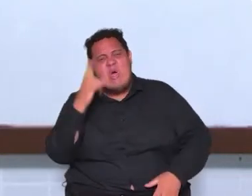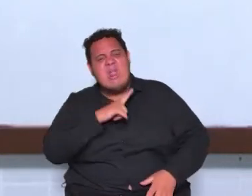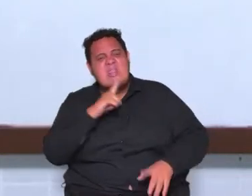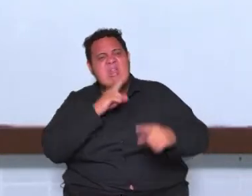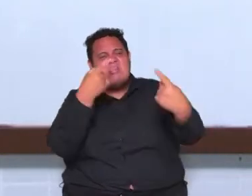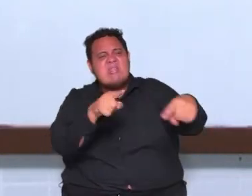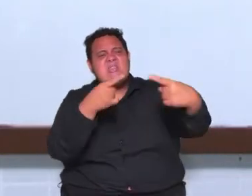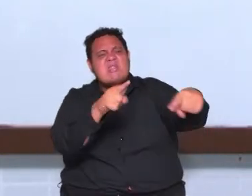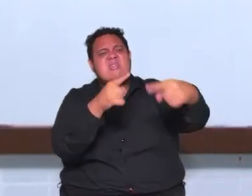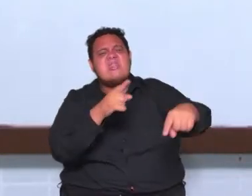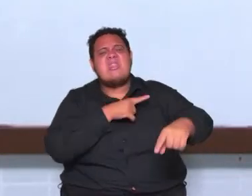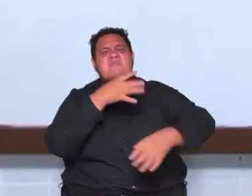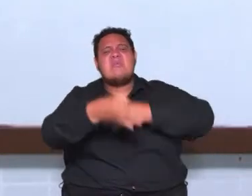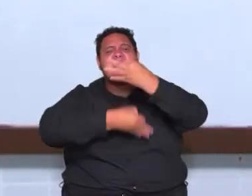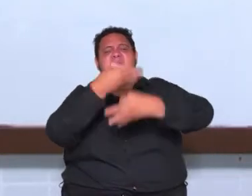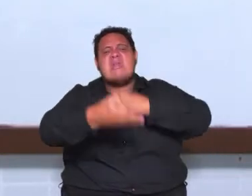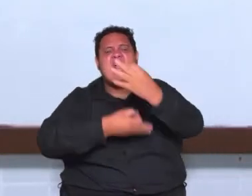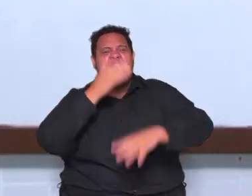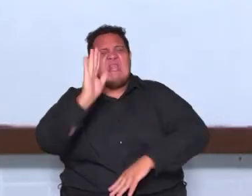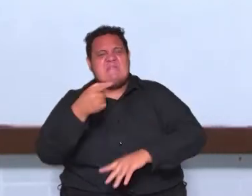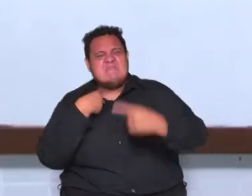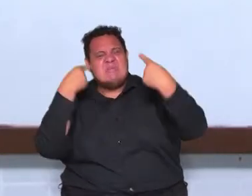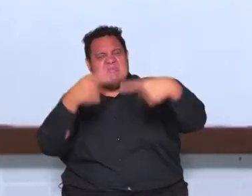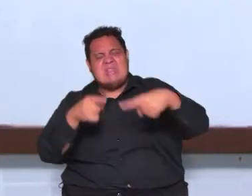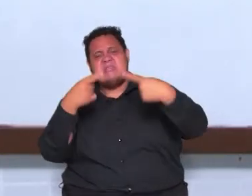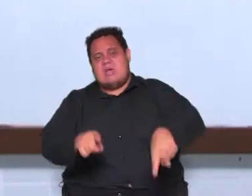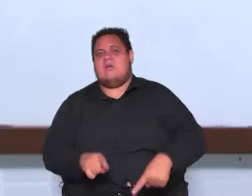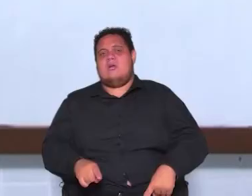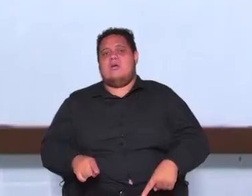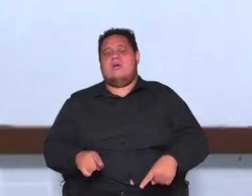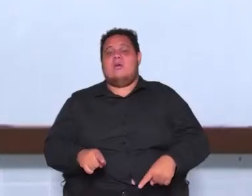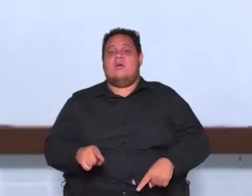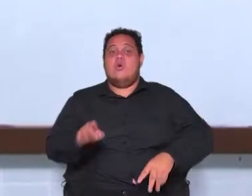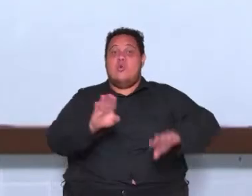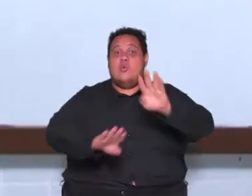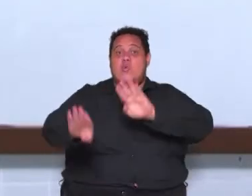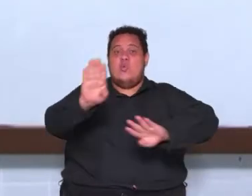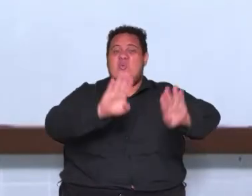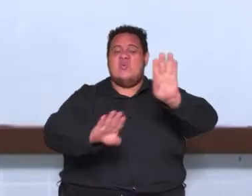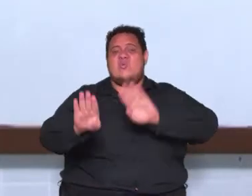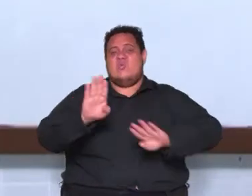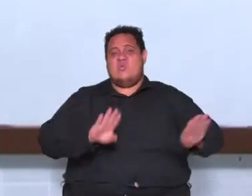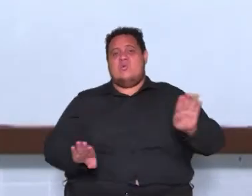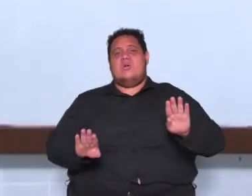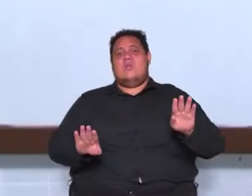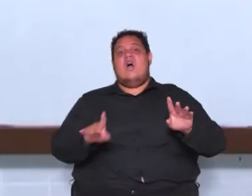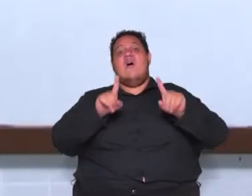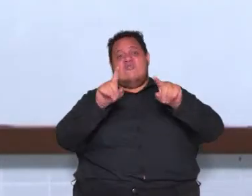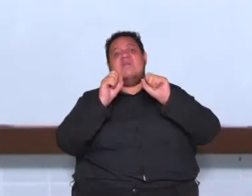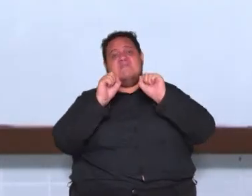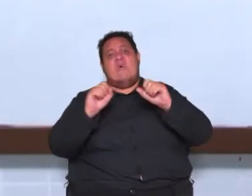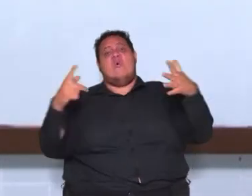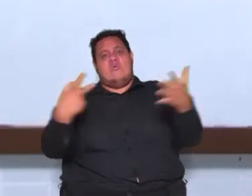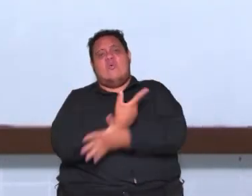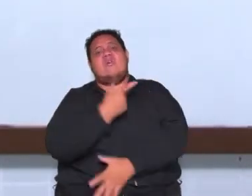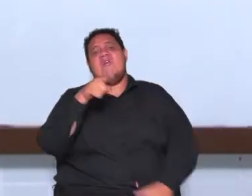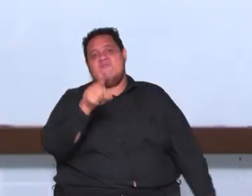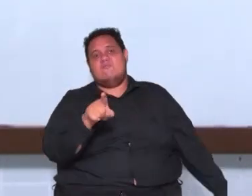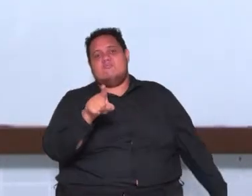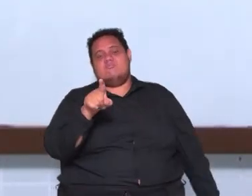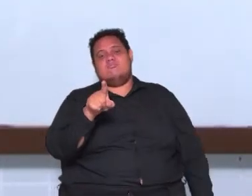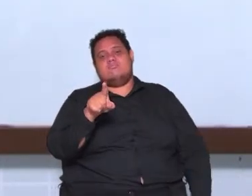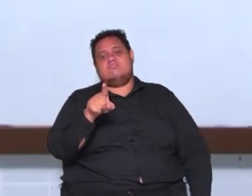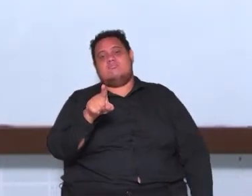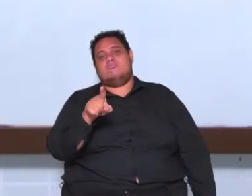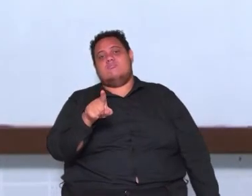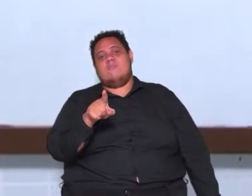agredidas cuidado que você pode você pode ser vítima disso né a gente pode ser vítima disso